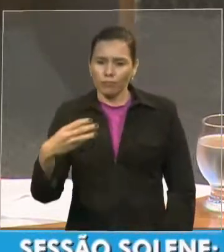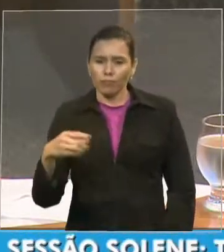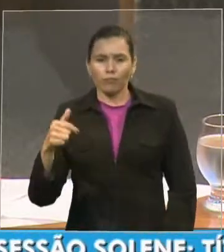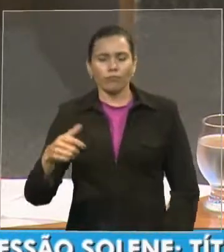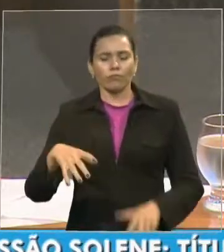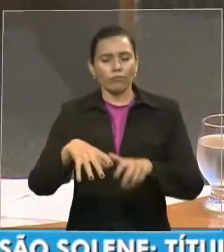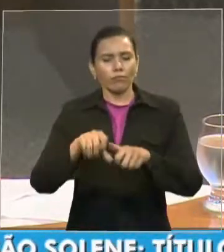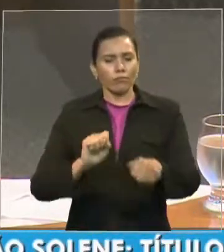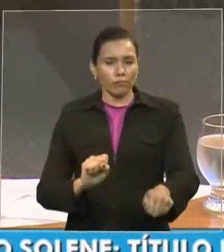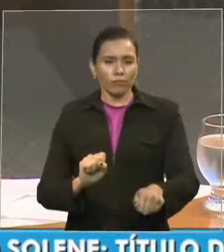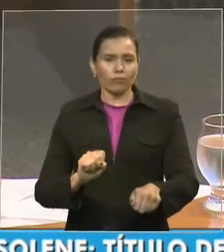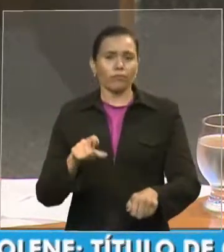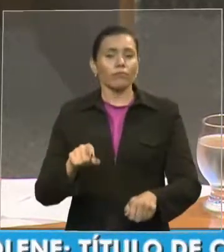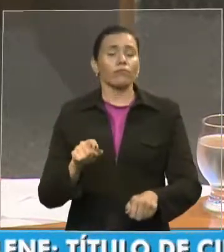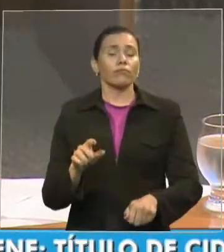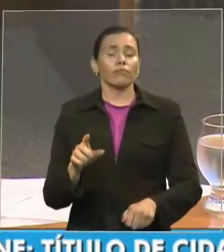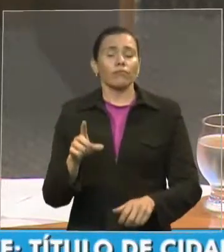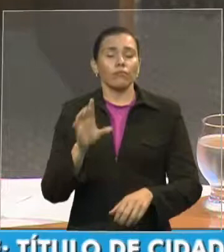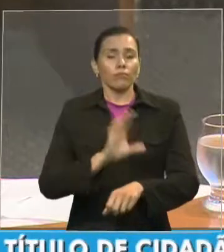do Amazonas.